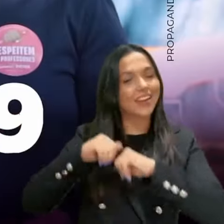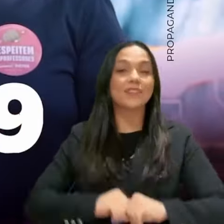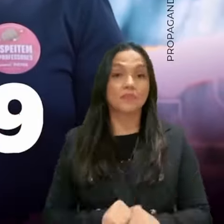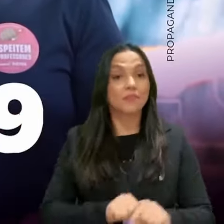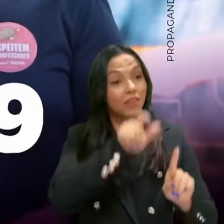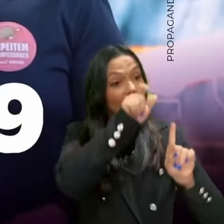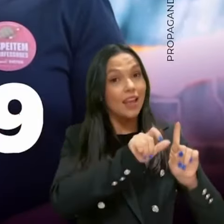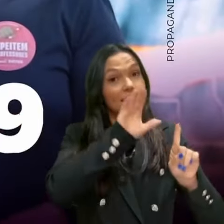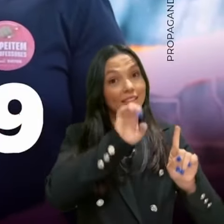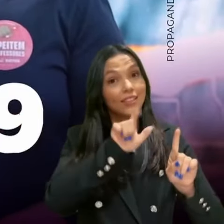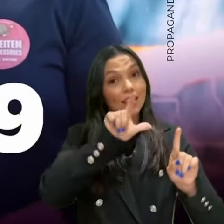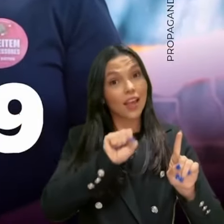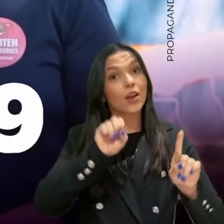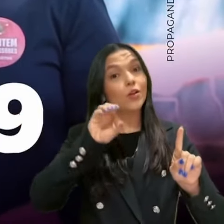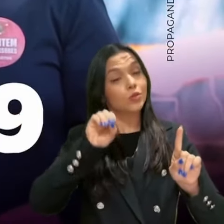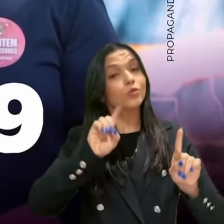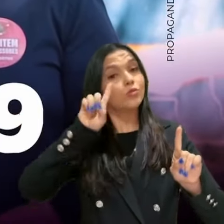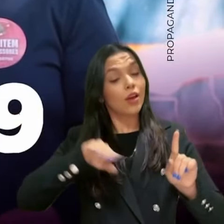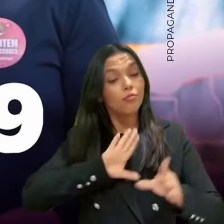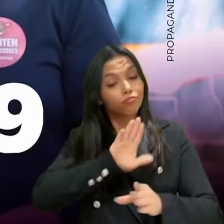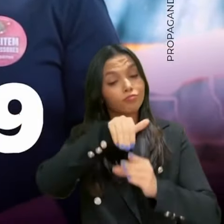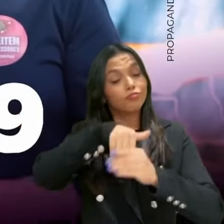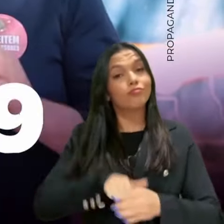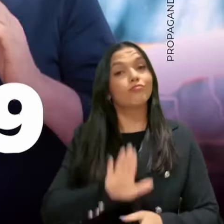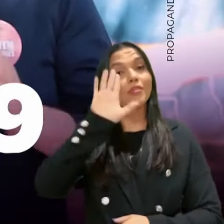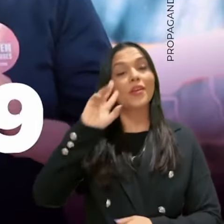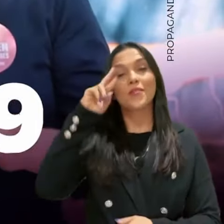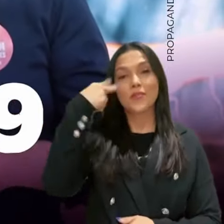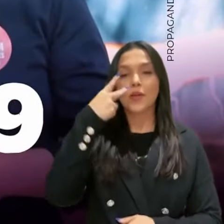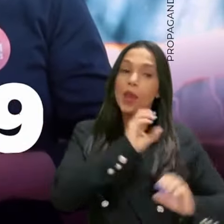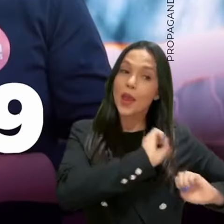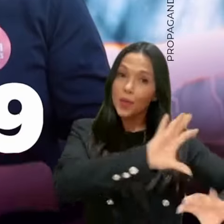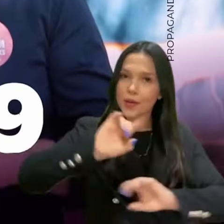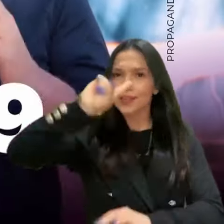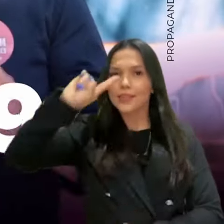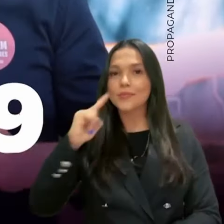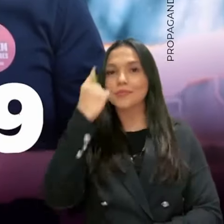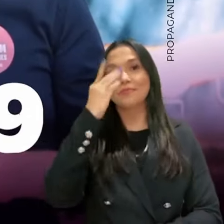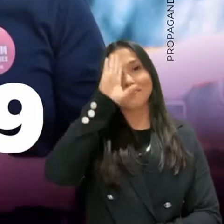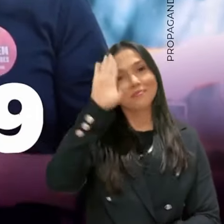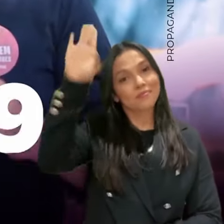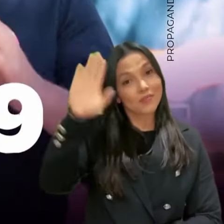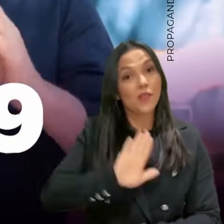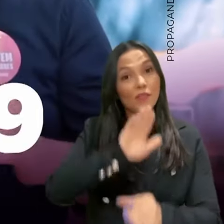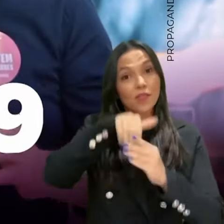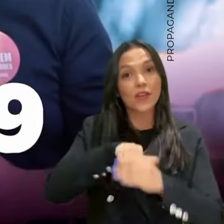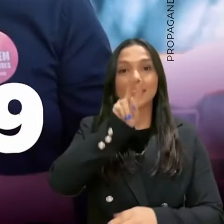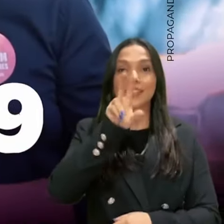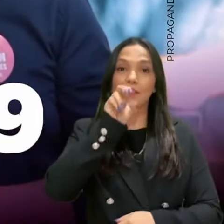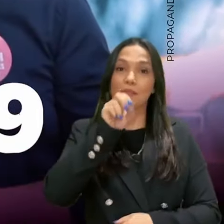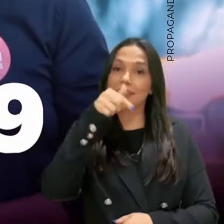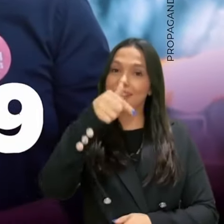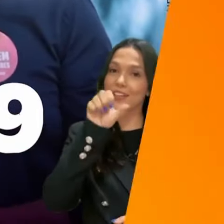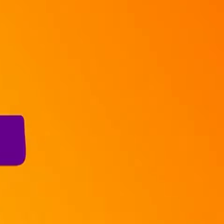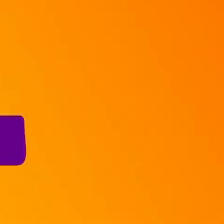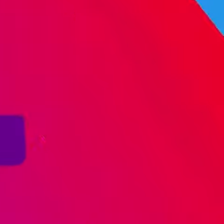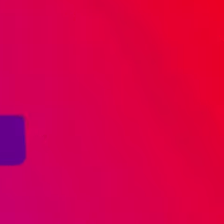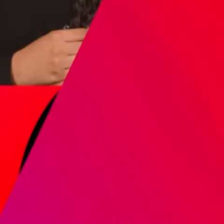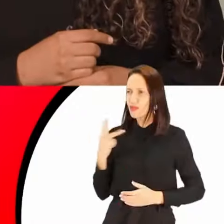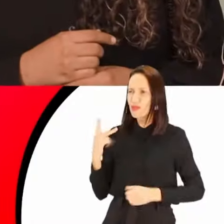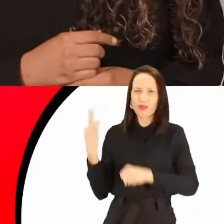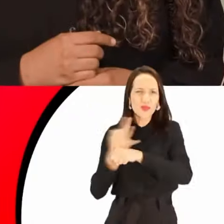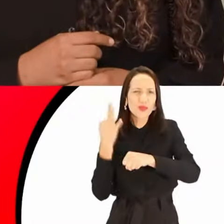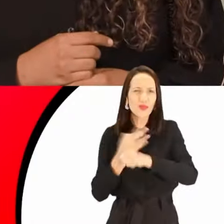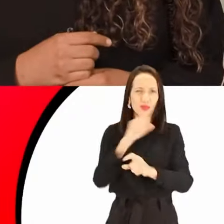O Celso Gianazzi é o meu candidato a vereador. Educação em primeiro lugar. Vote Gianazzi, 50-7-8-9.